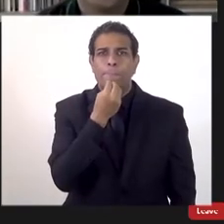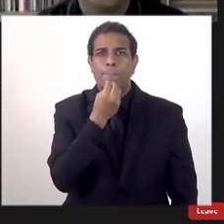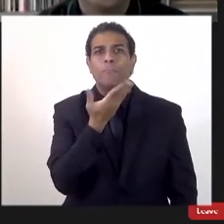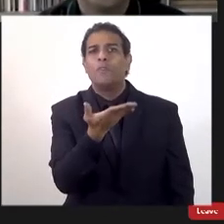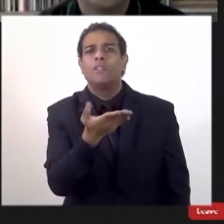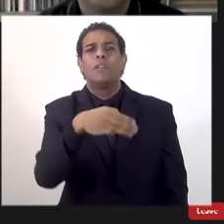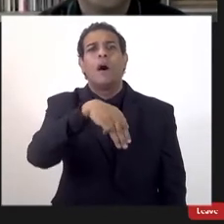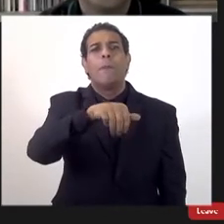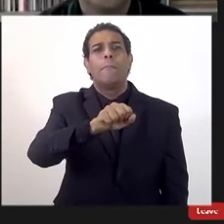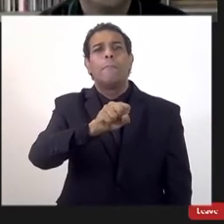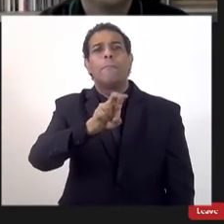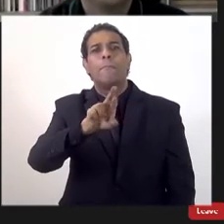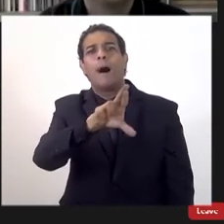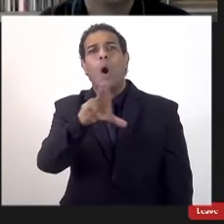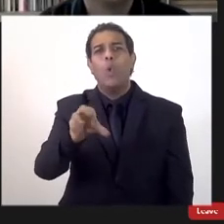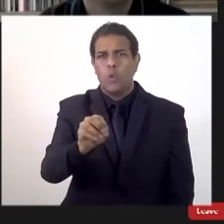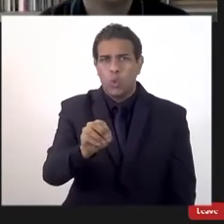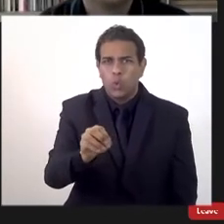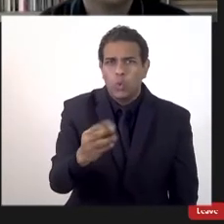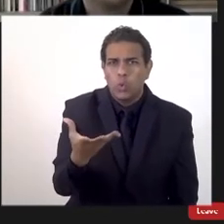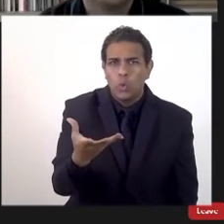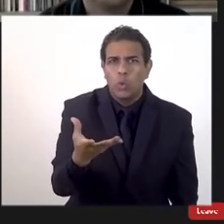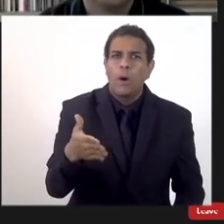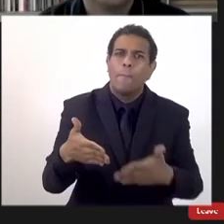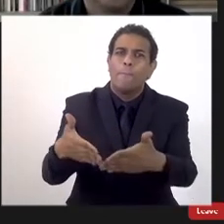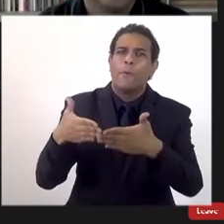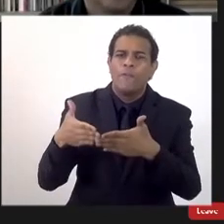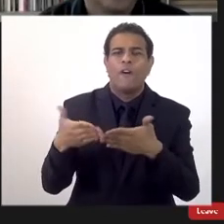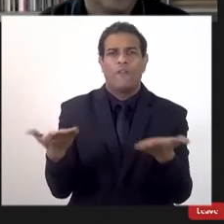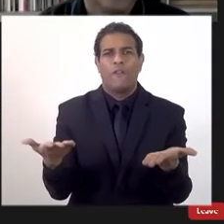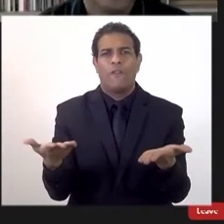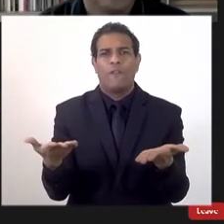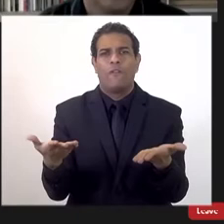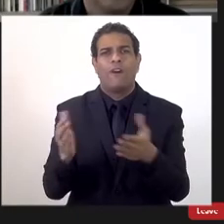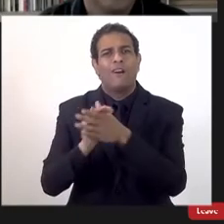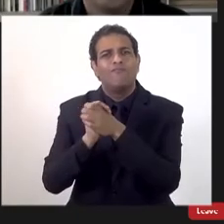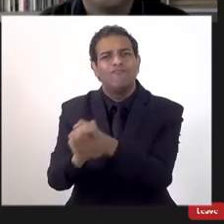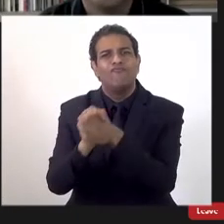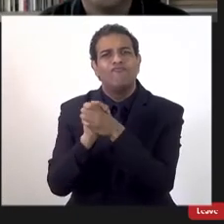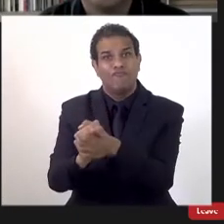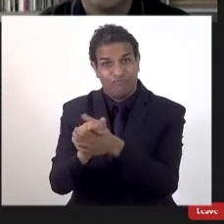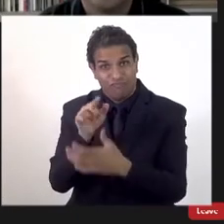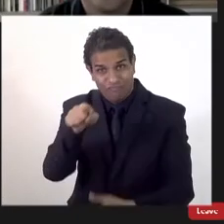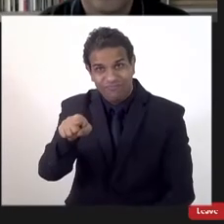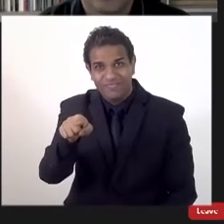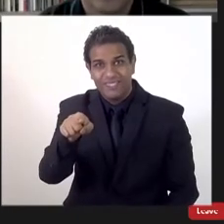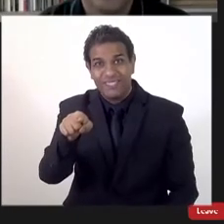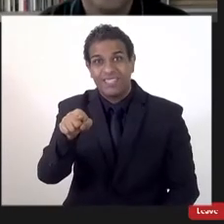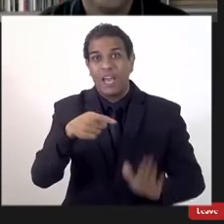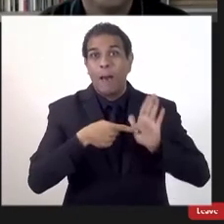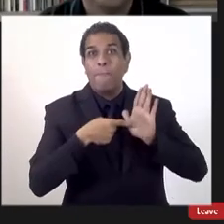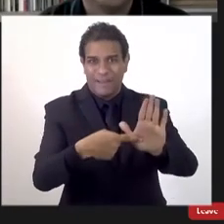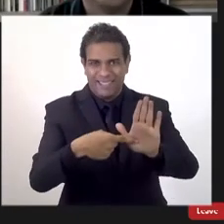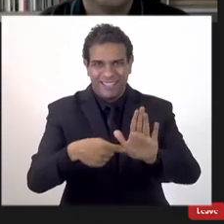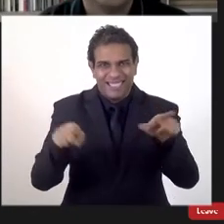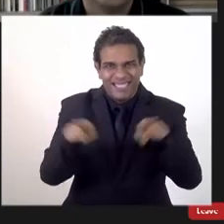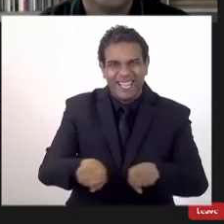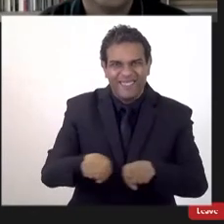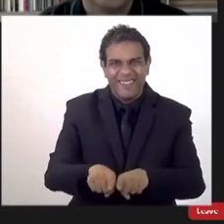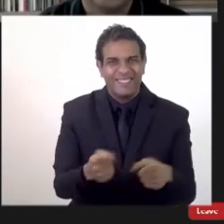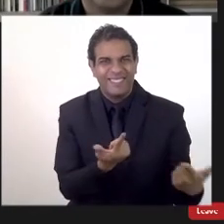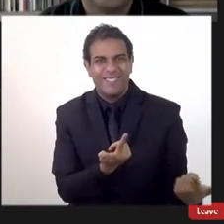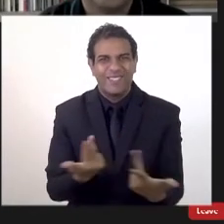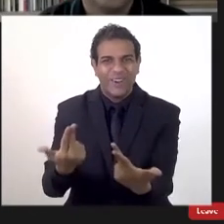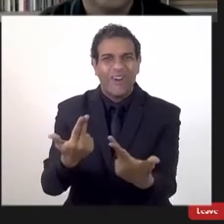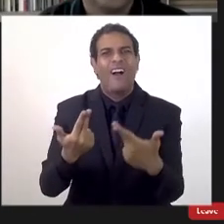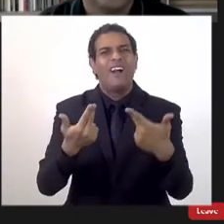O Mauro... Oi, oi, oi. Por favor, vou fazer uma saudação, já vi que você quer fazer uma apresentação aí. É, até a